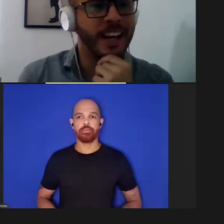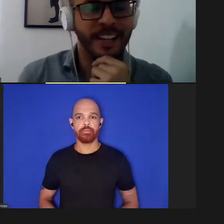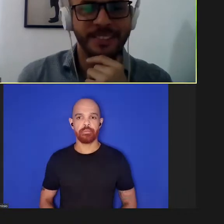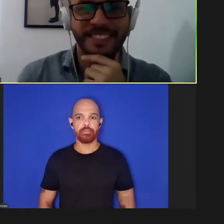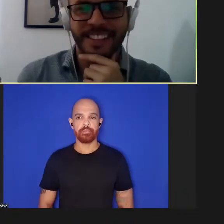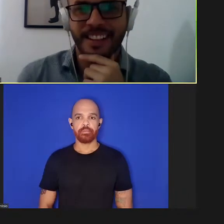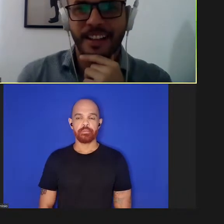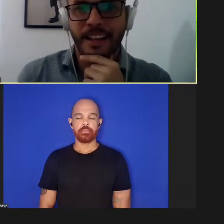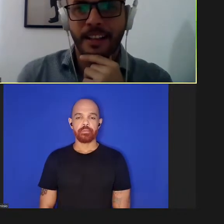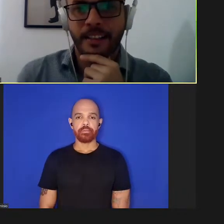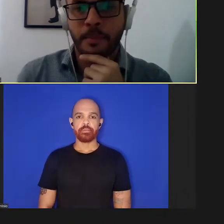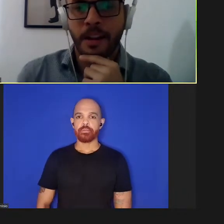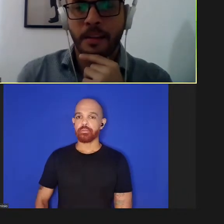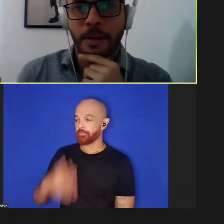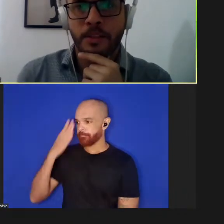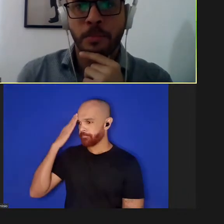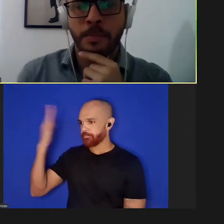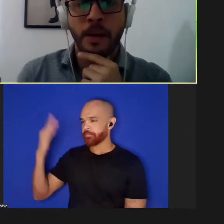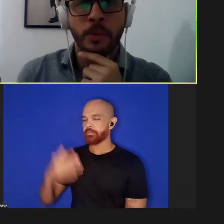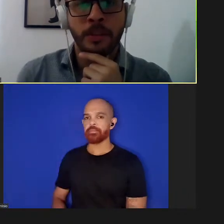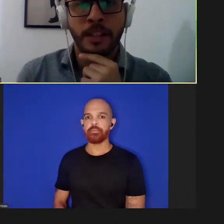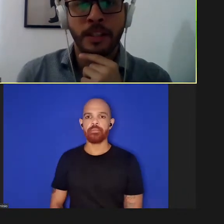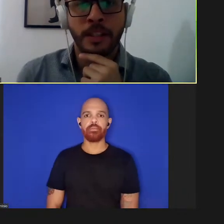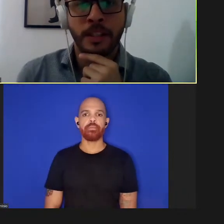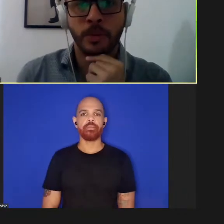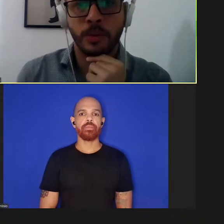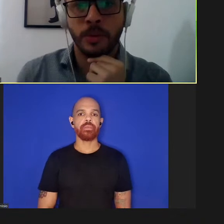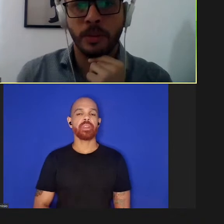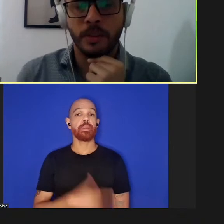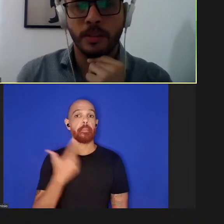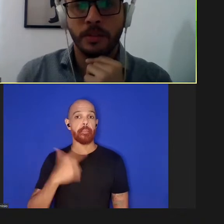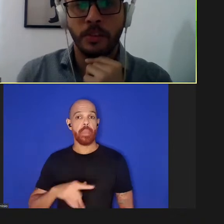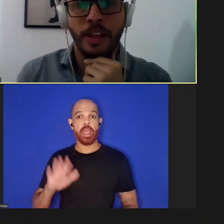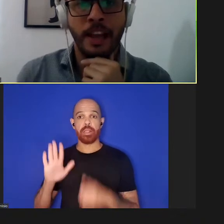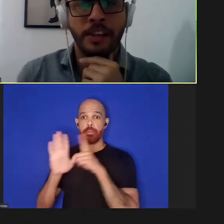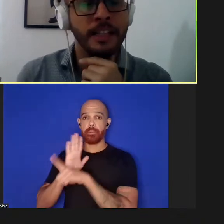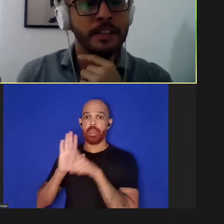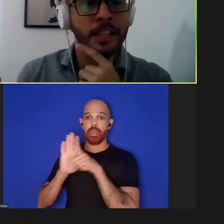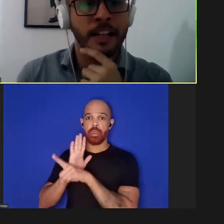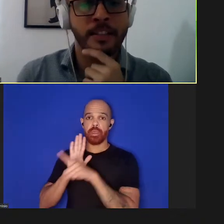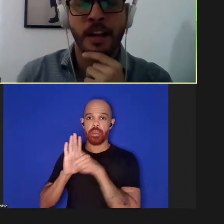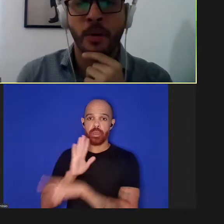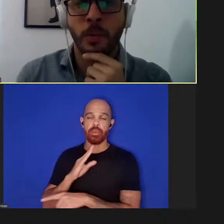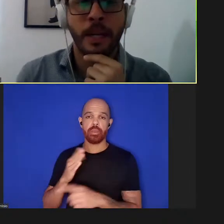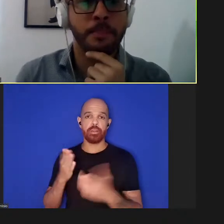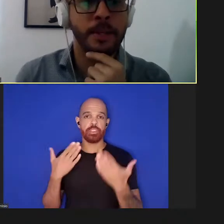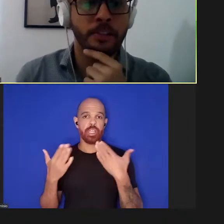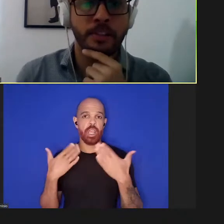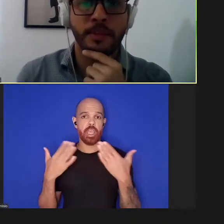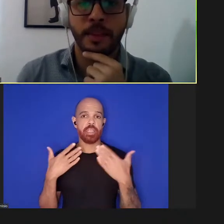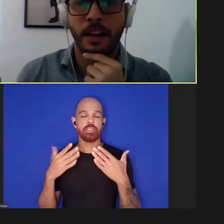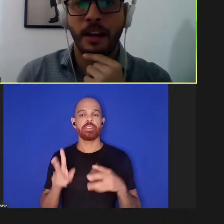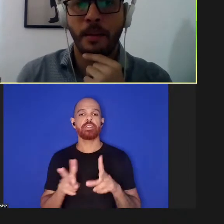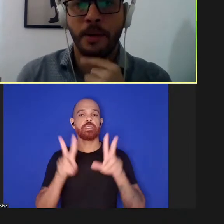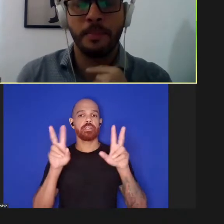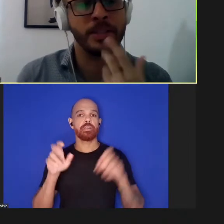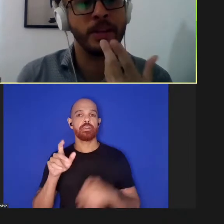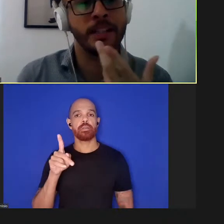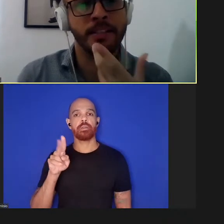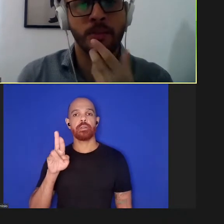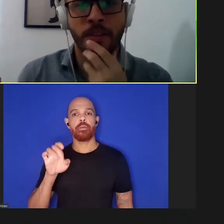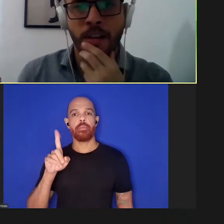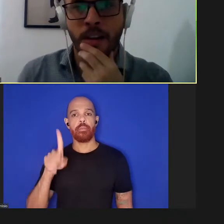Obrigado tem mais algumas perguntas aqui do chat relacionadas ao pré-print a